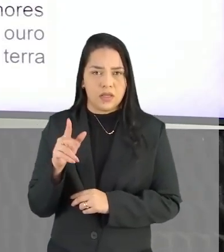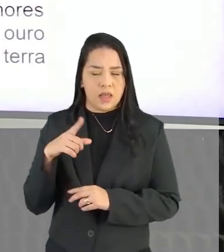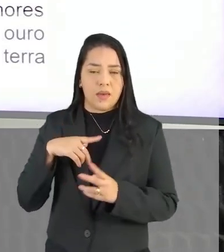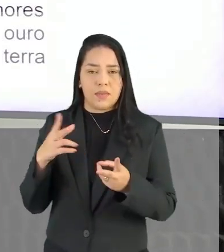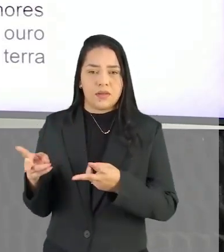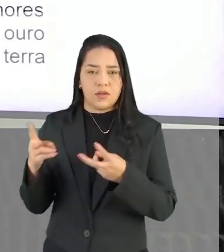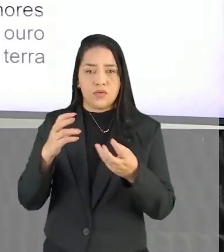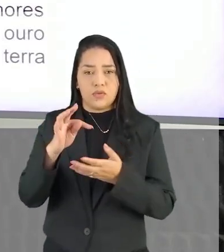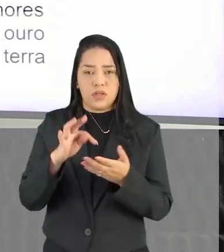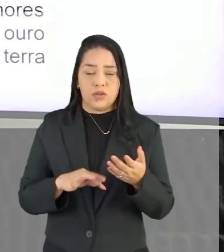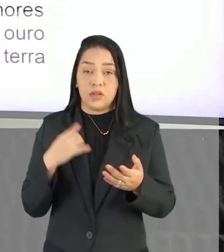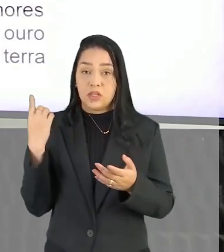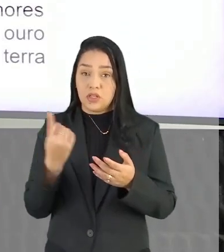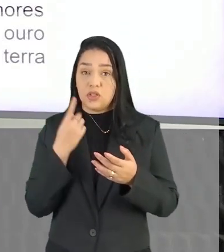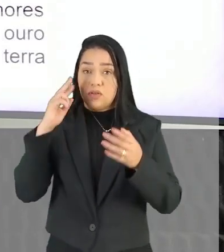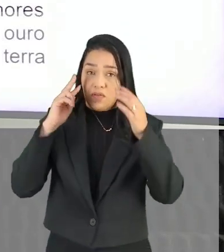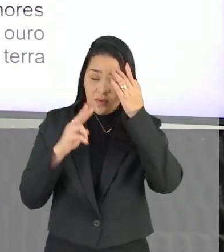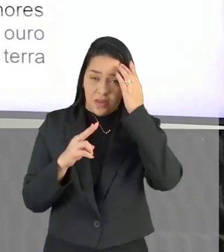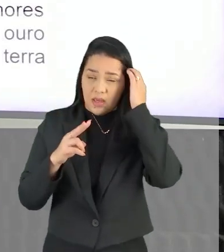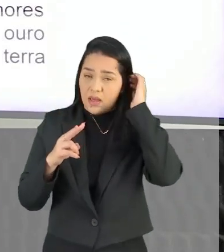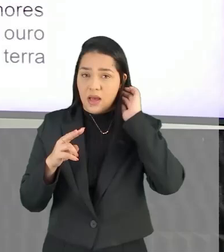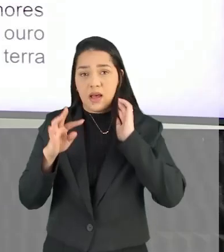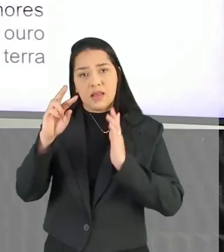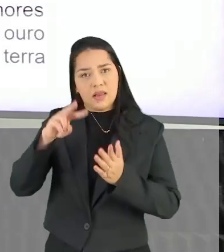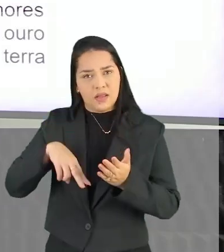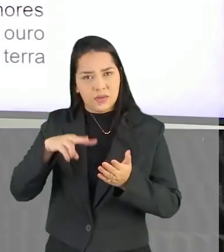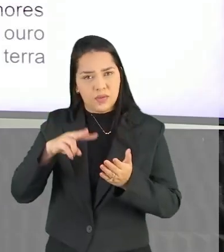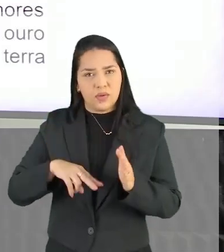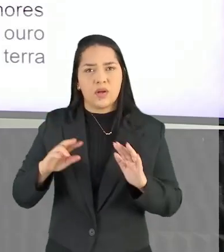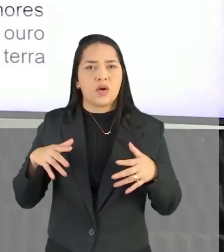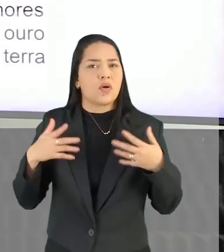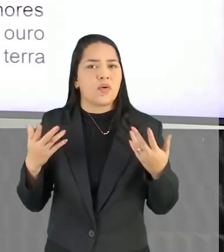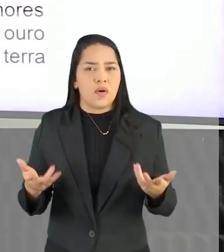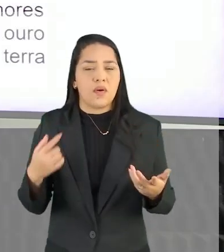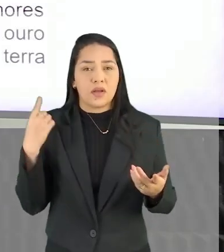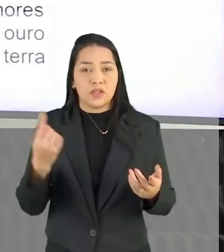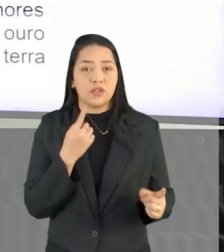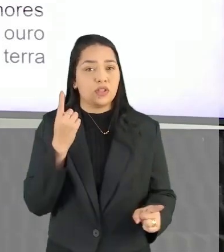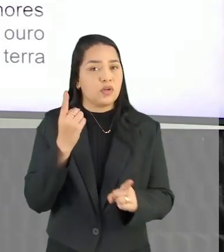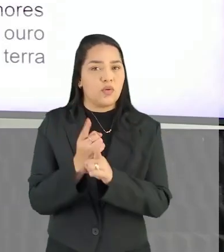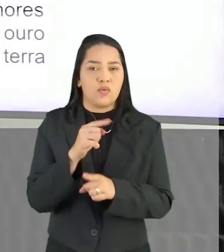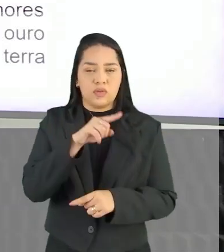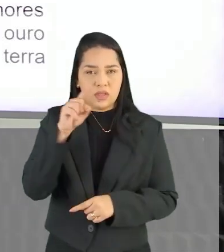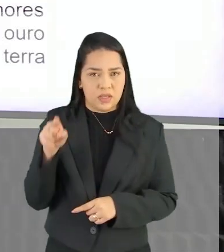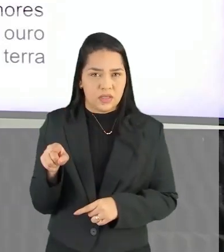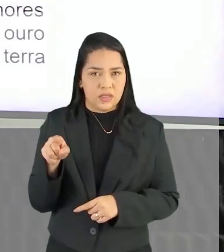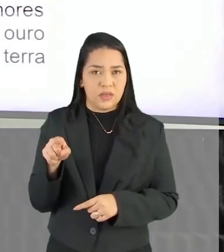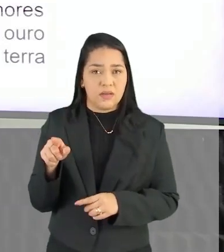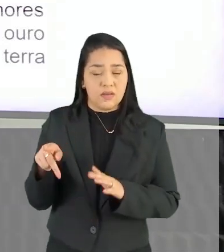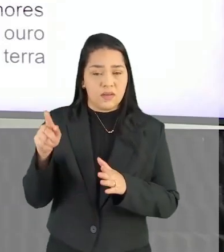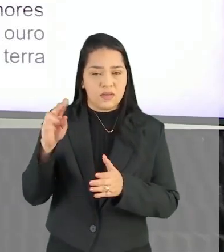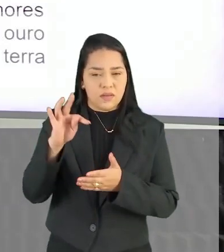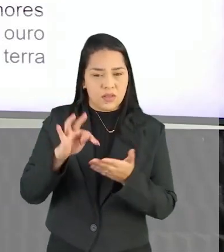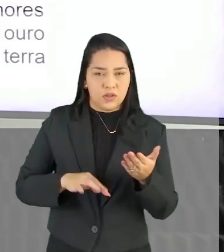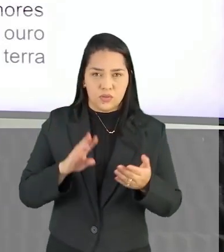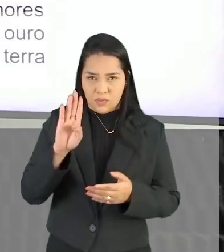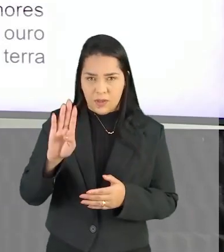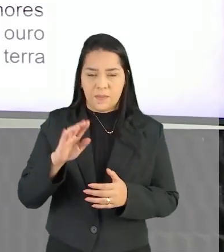a perspectiva do texto A, que a gente fez a leitura. Então, vamos ver, né, que perspectiva é essa, Que a gente encontra aqui, nesse texto B.